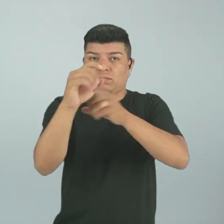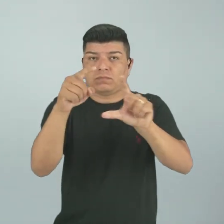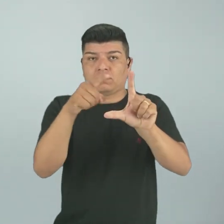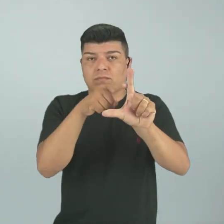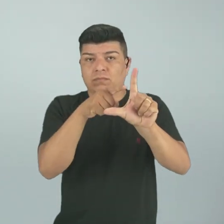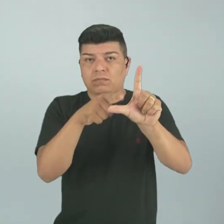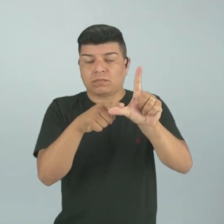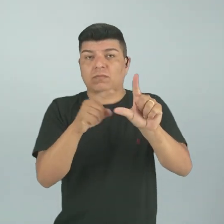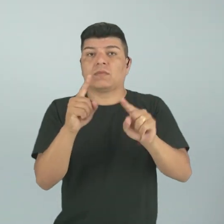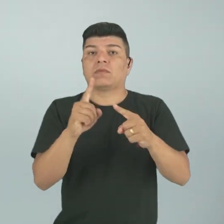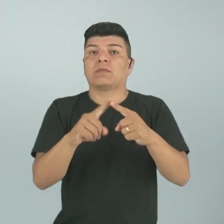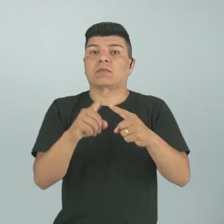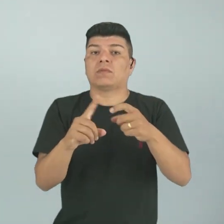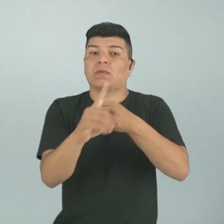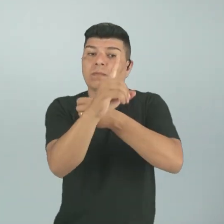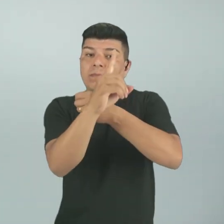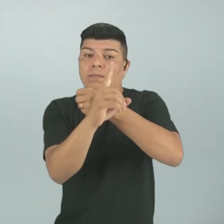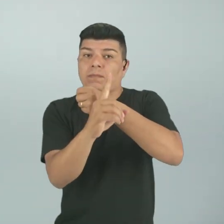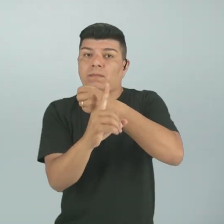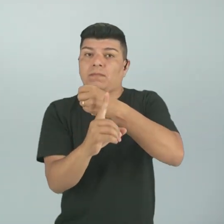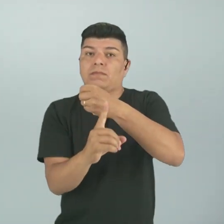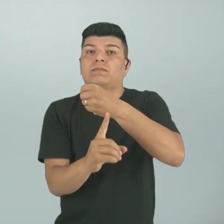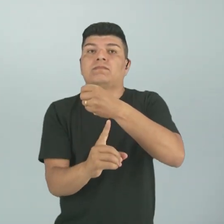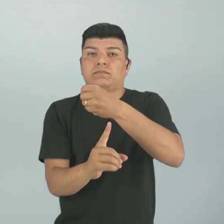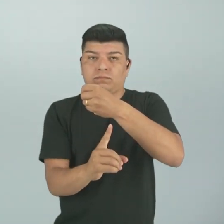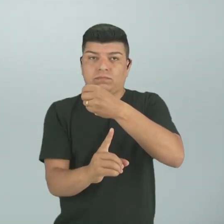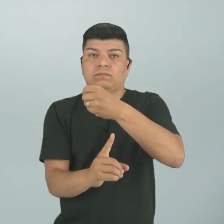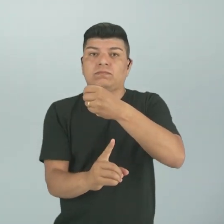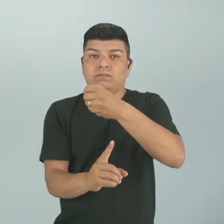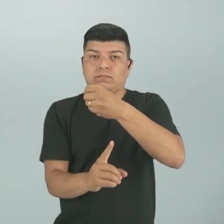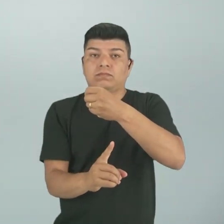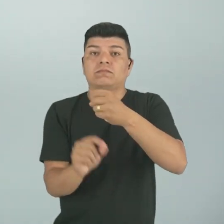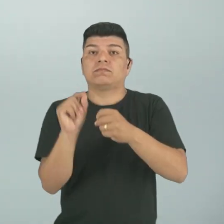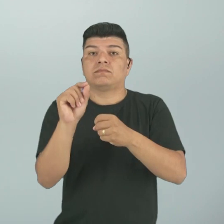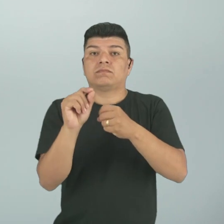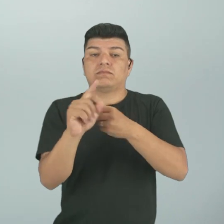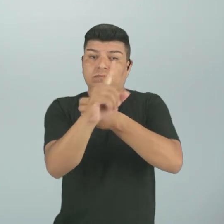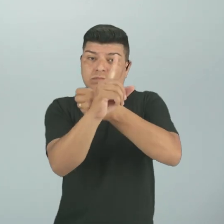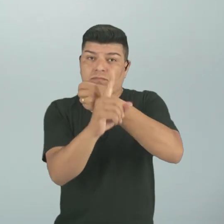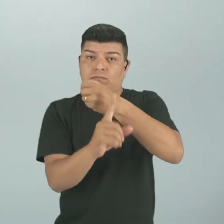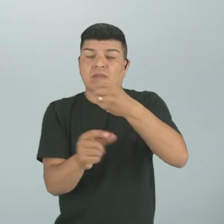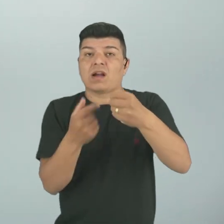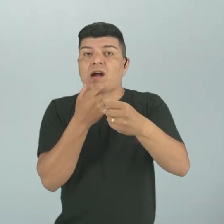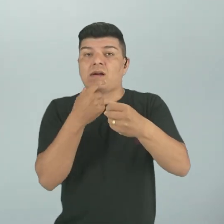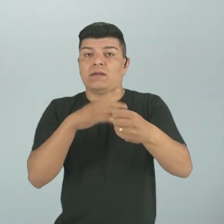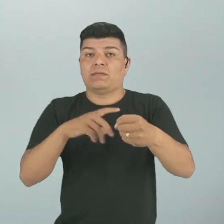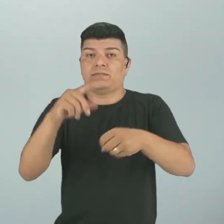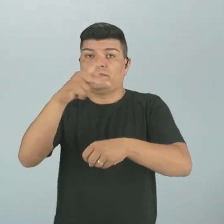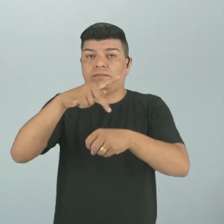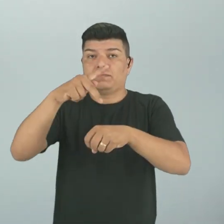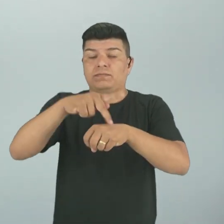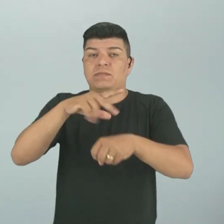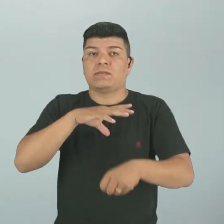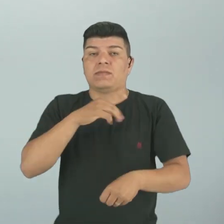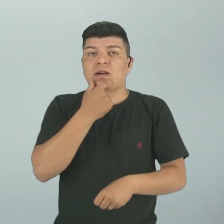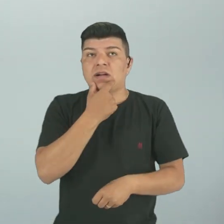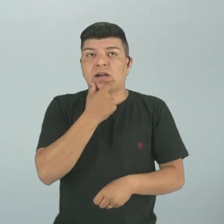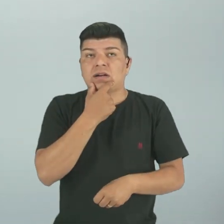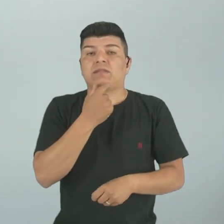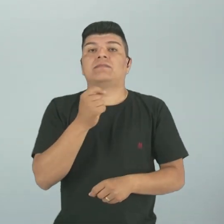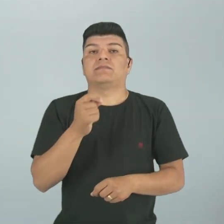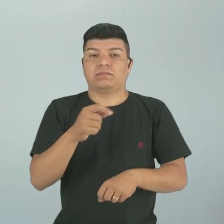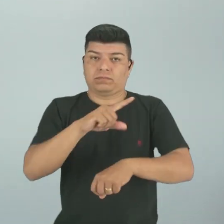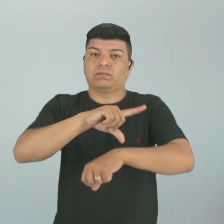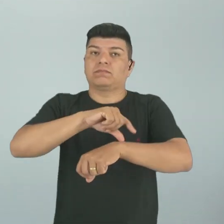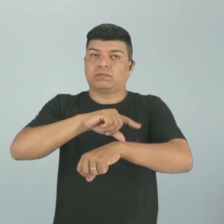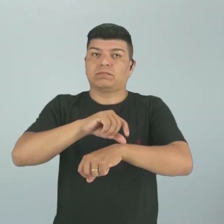Por que Greenwich? Porque passa em cima do distrito chamado Greenwich, na Inglaterra. É, é o horário britânico,